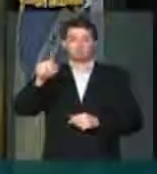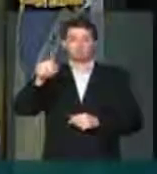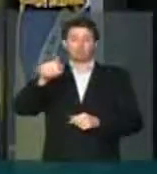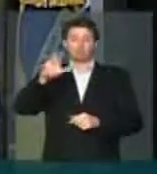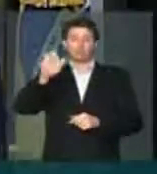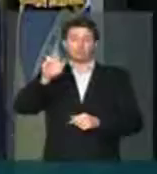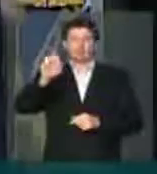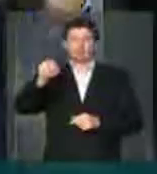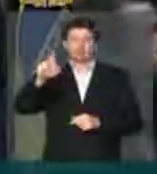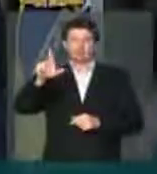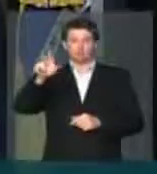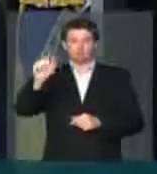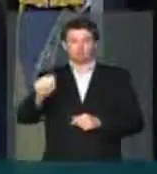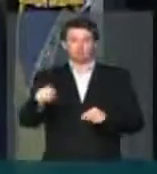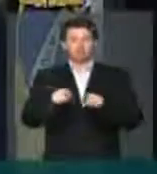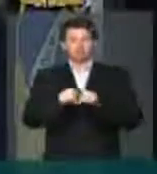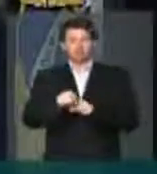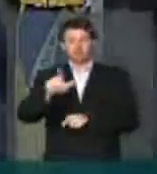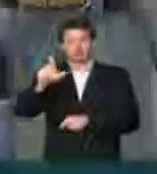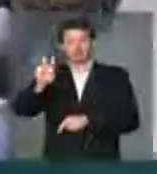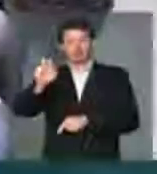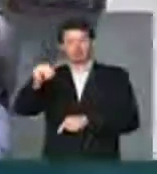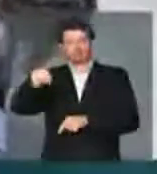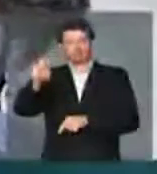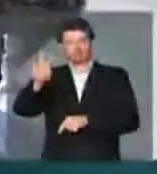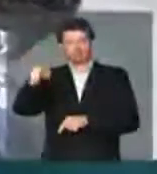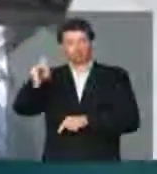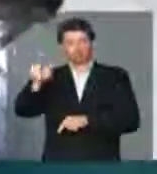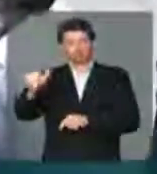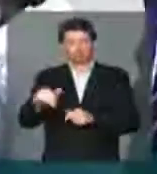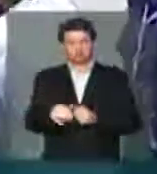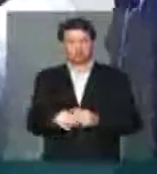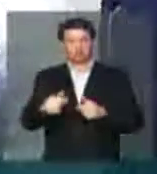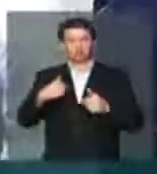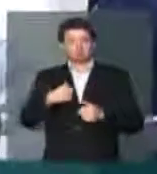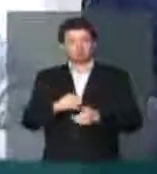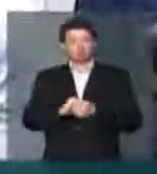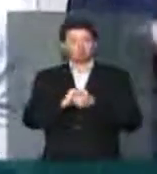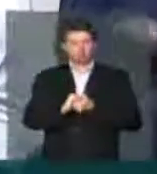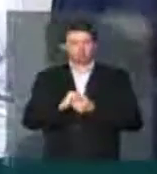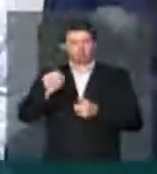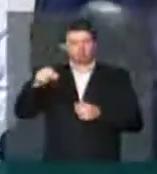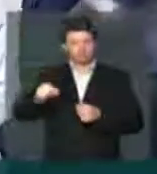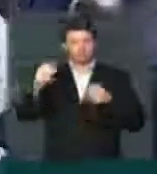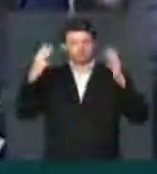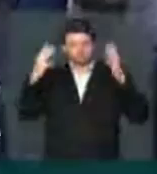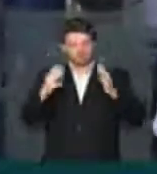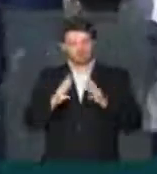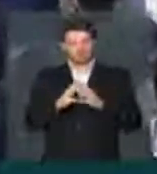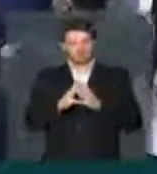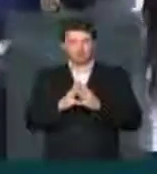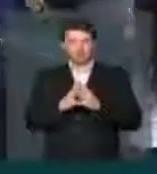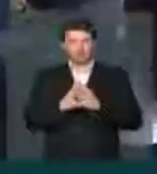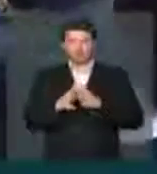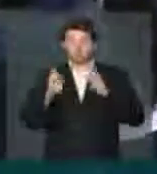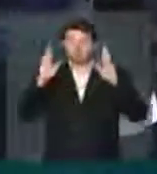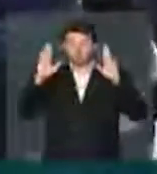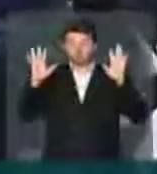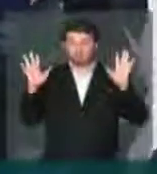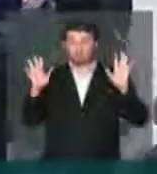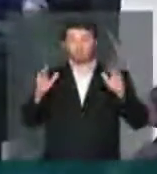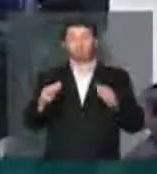Lewandowski essa informação. Me congratulo, parabenizo e espero que, finalmente,